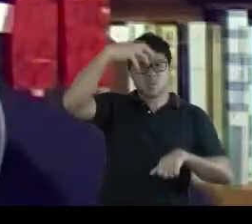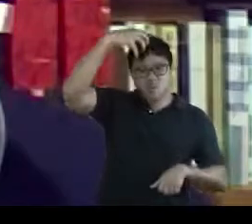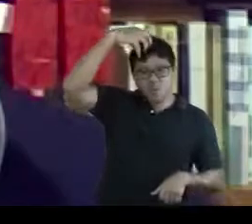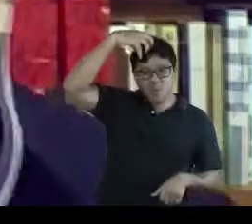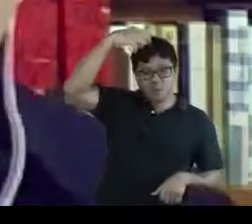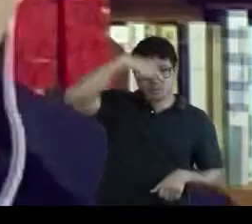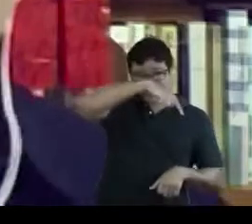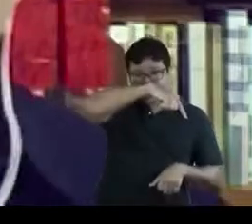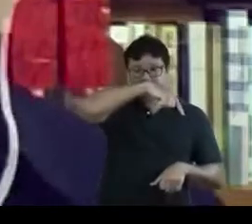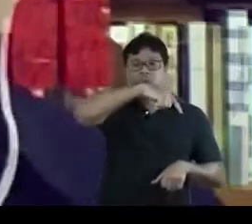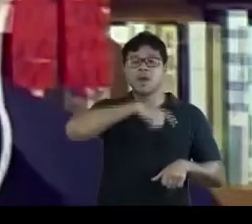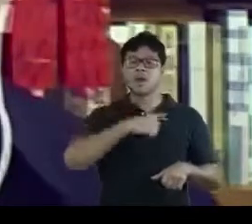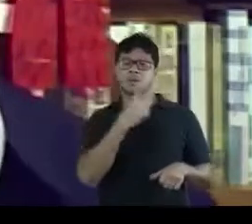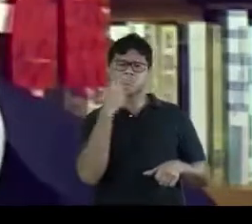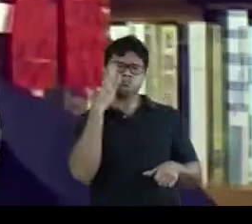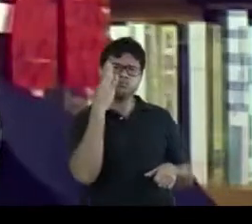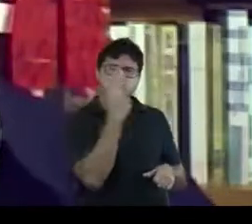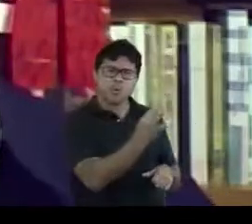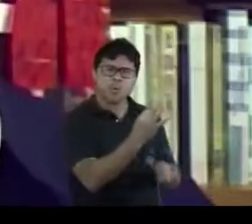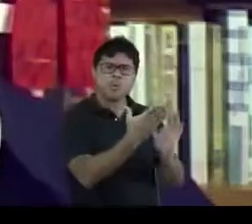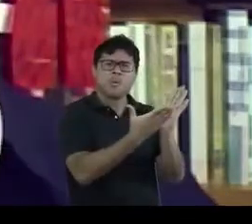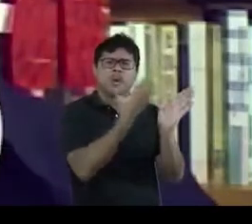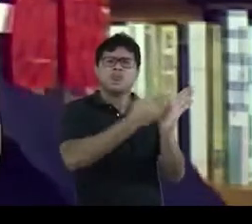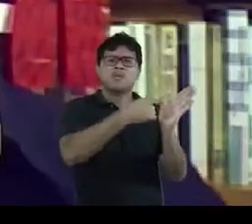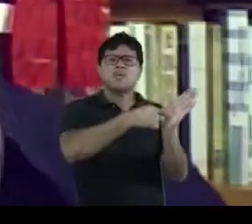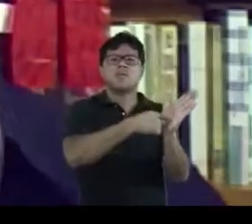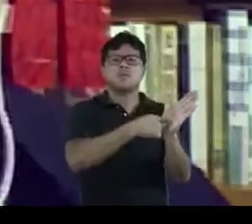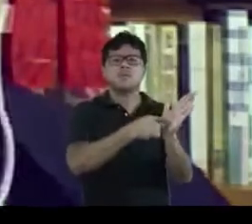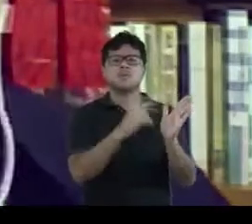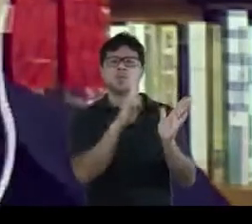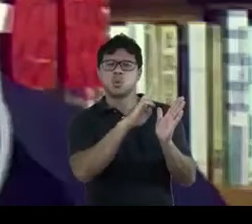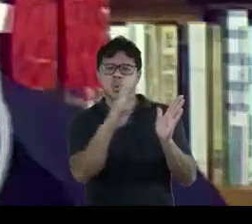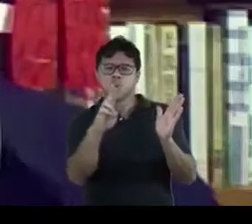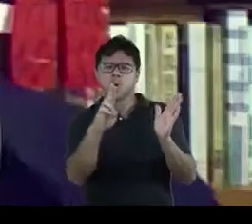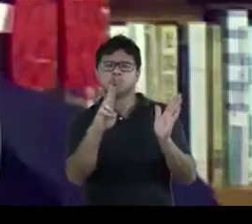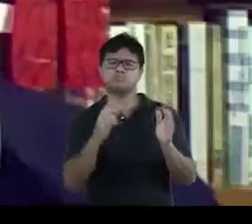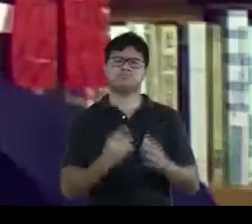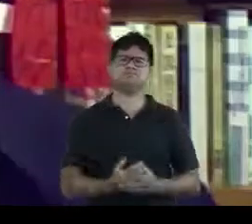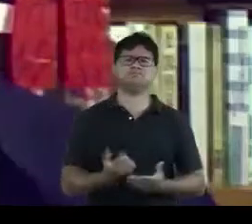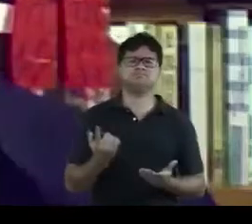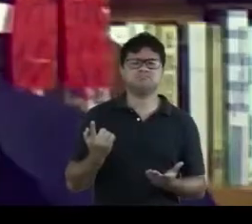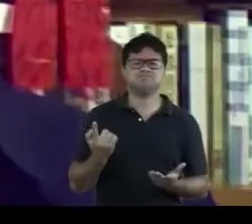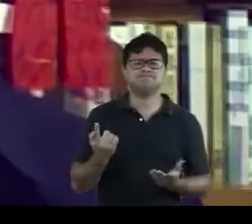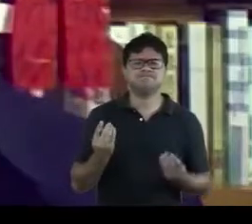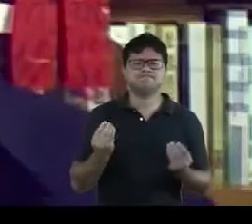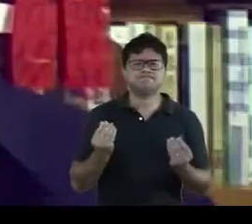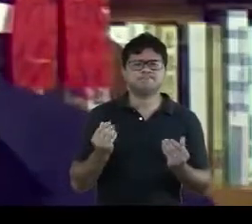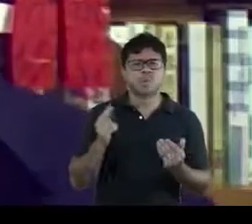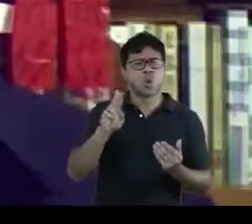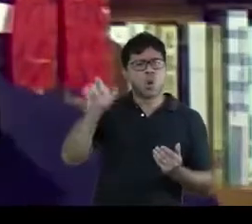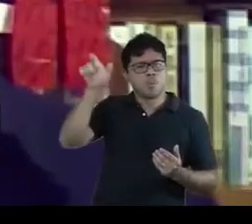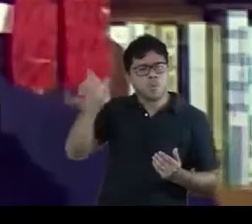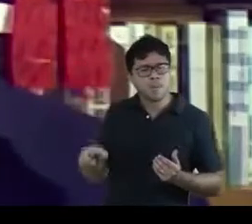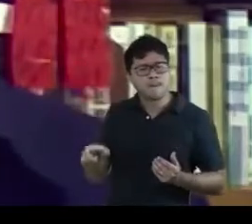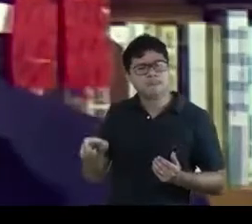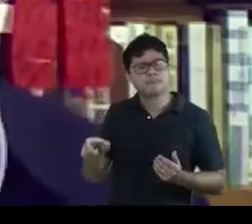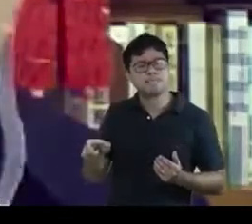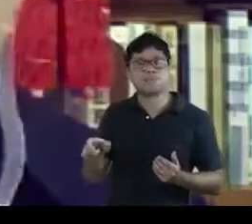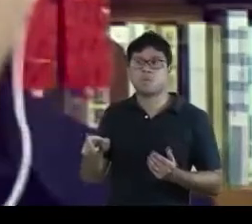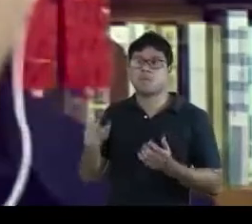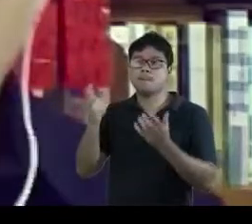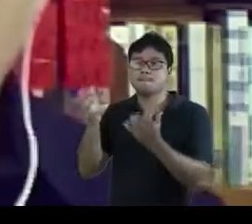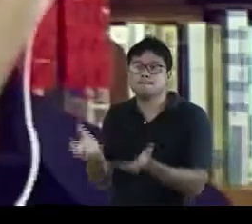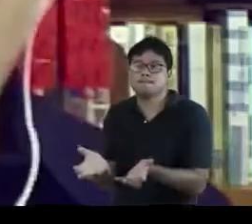e me chamou a atenção porque esse nome não me parecia ter a